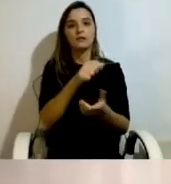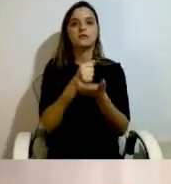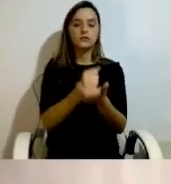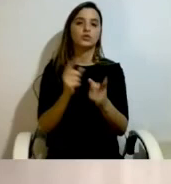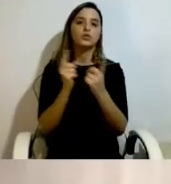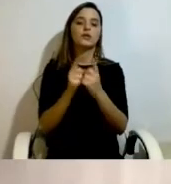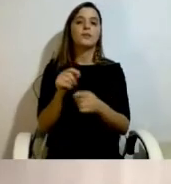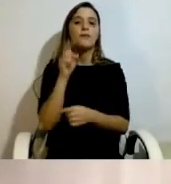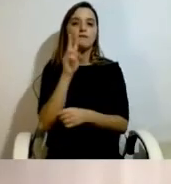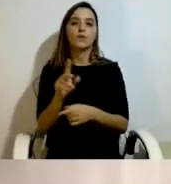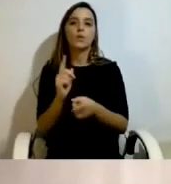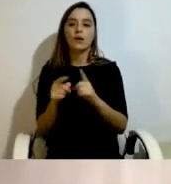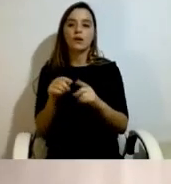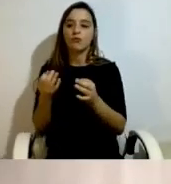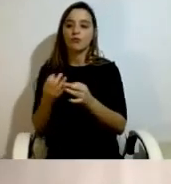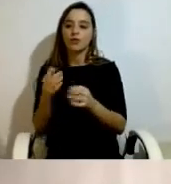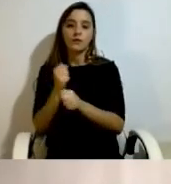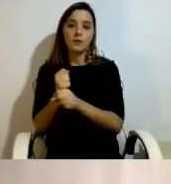os cavis. Mónica?